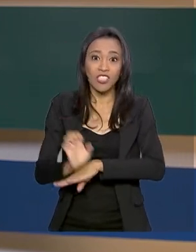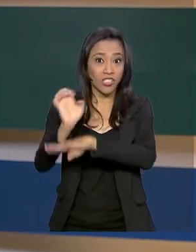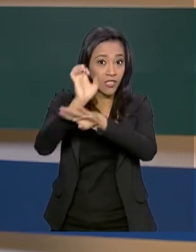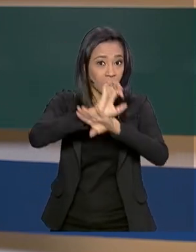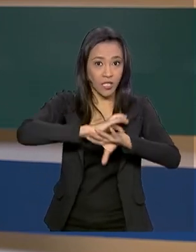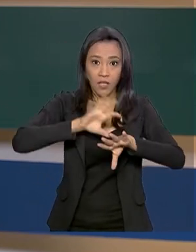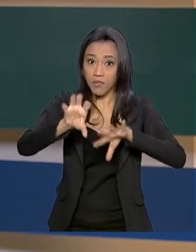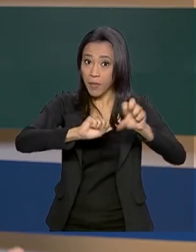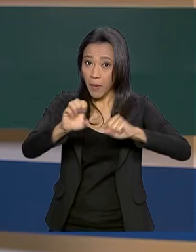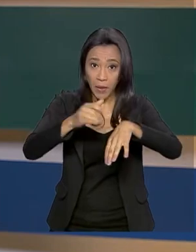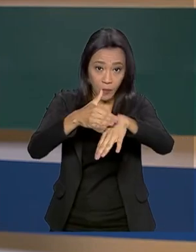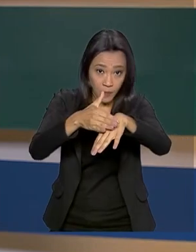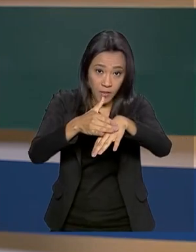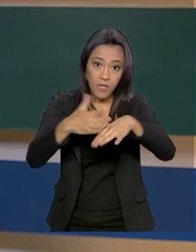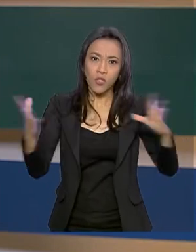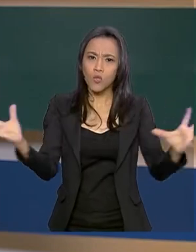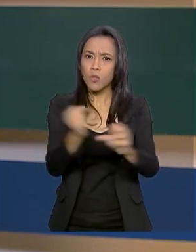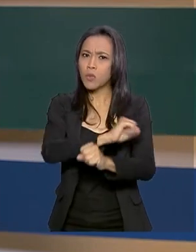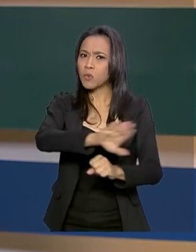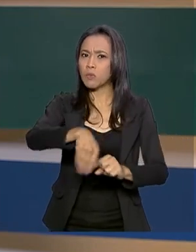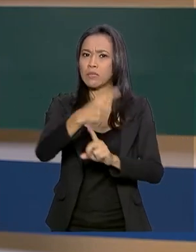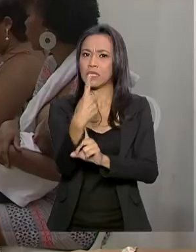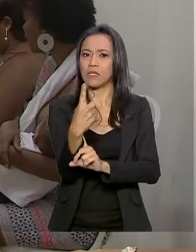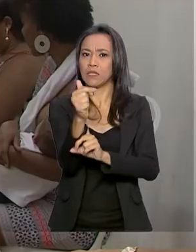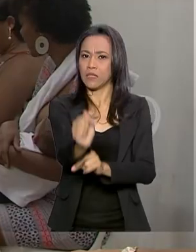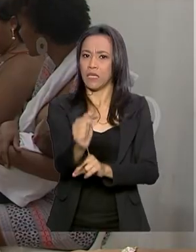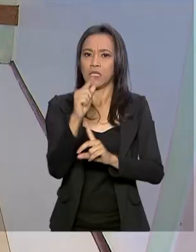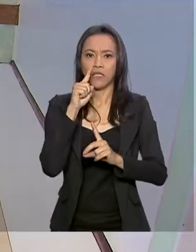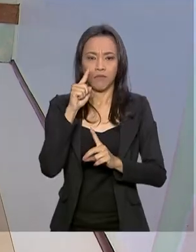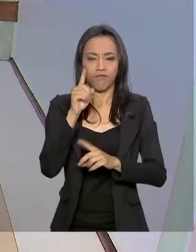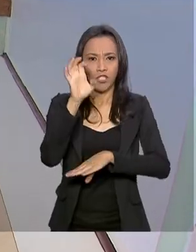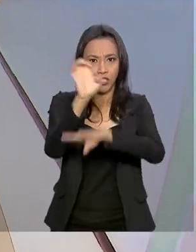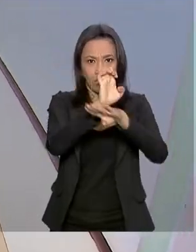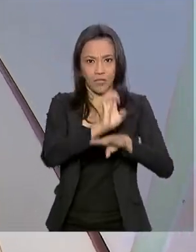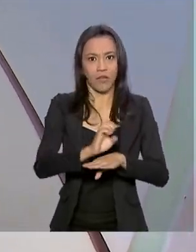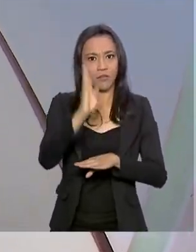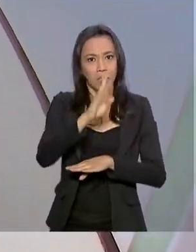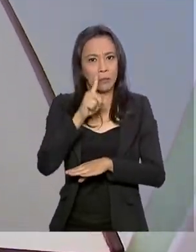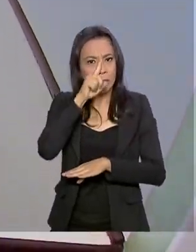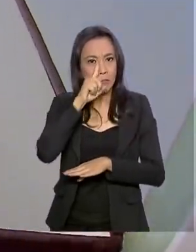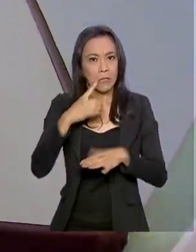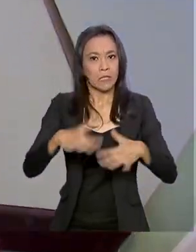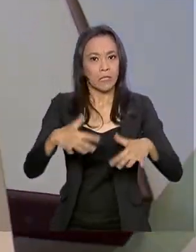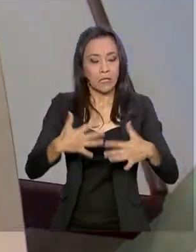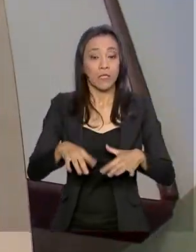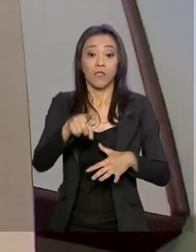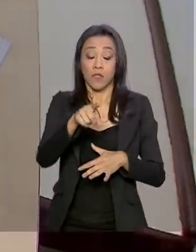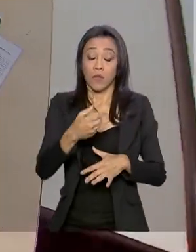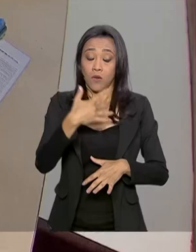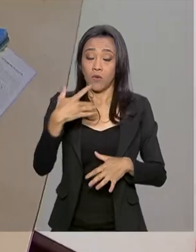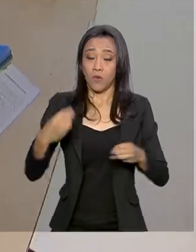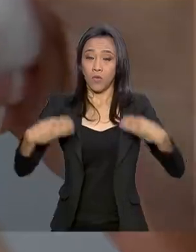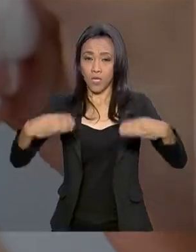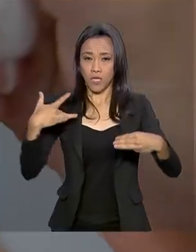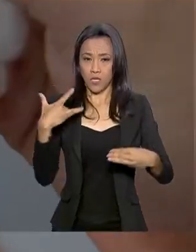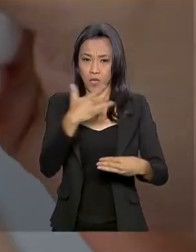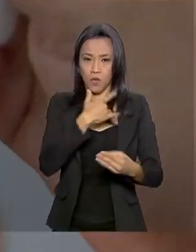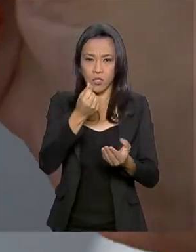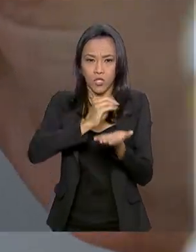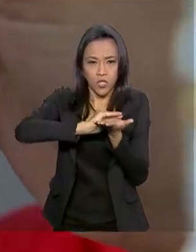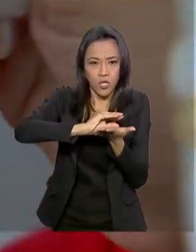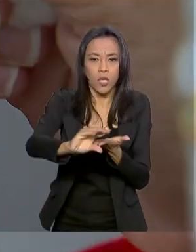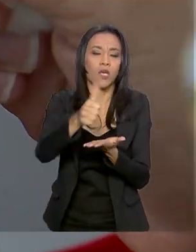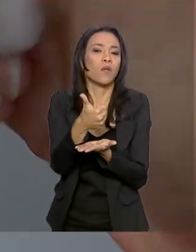doença, totalizando agora 17 estados. O Ministério da Saúde liberou mais de 10 milhões de reais para